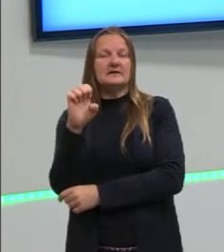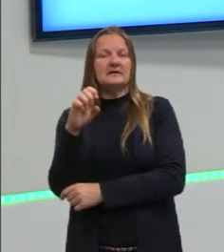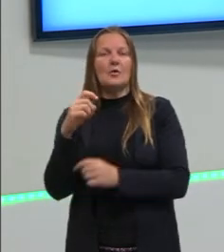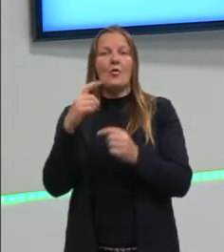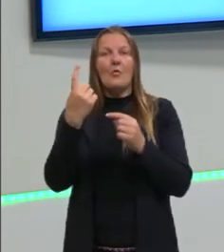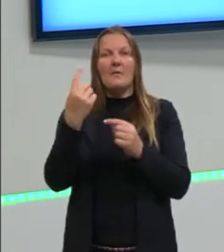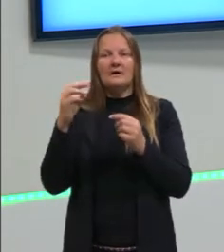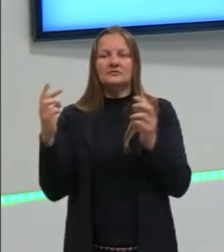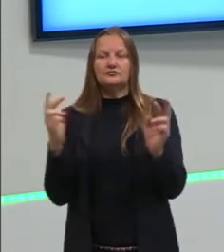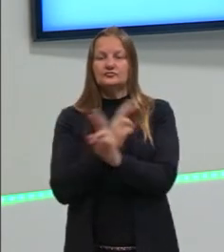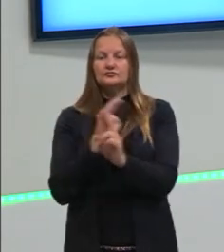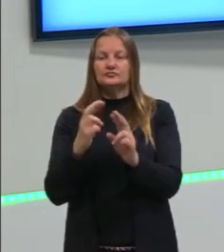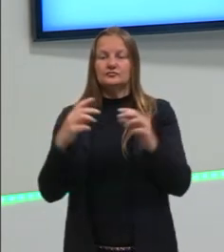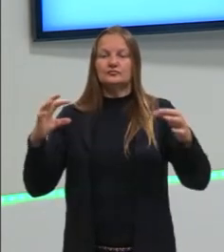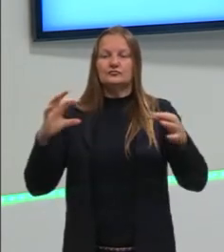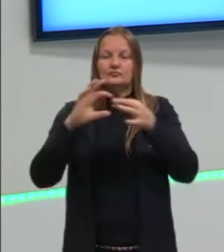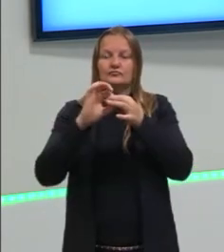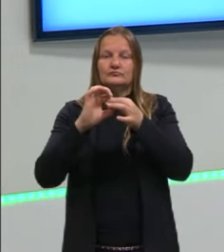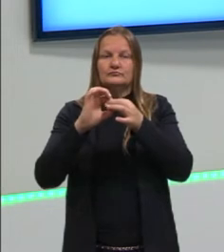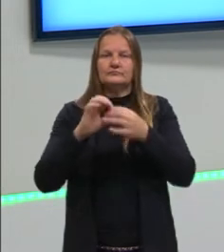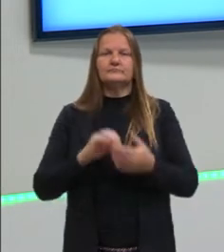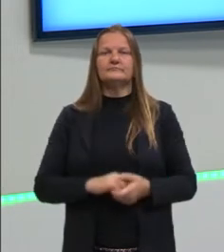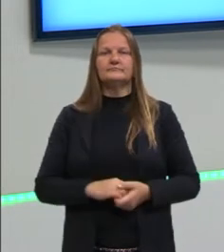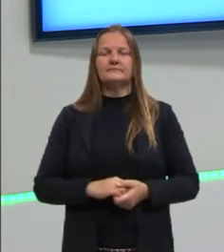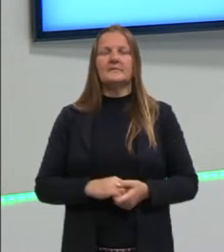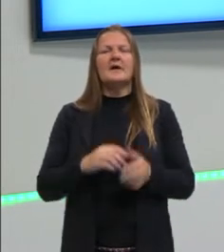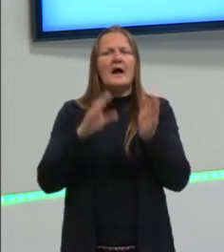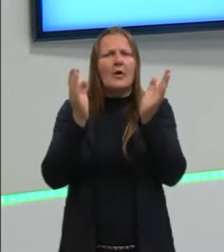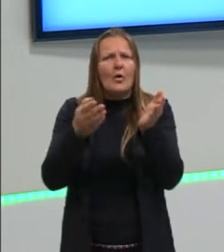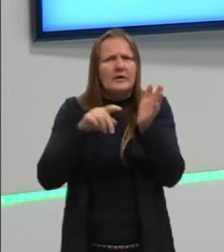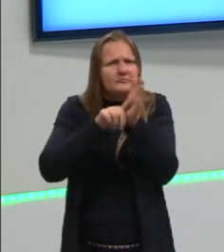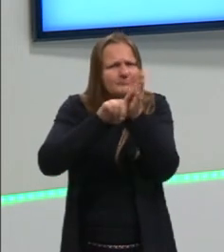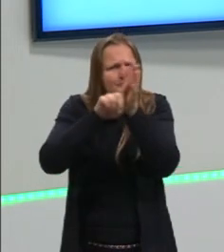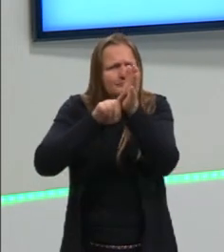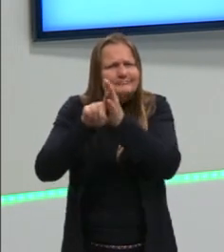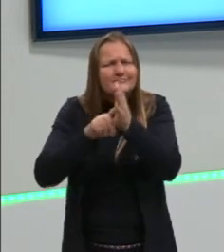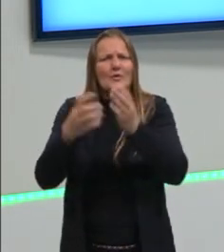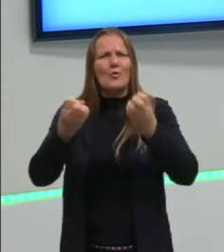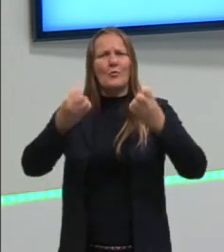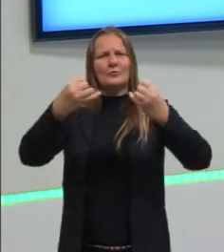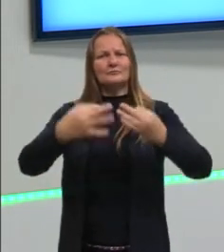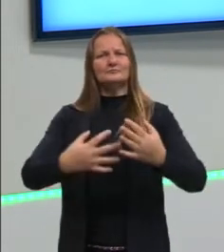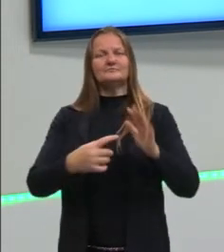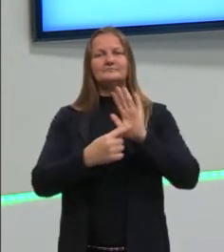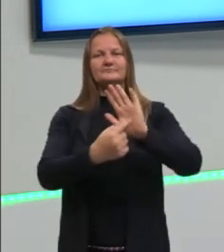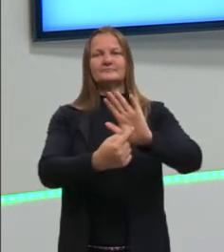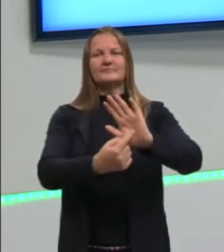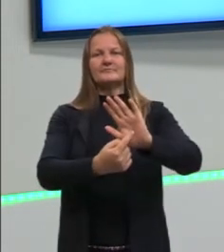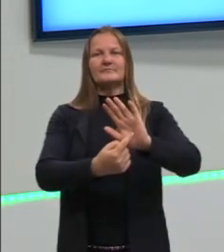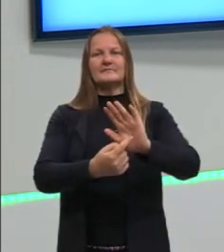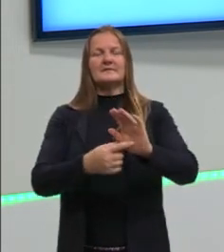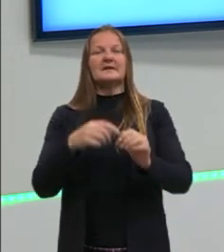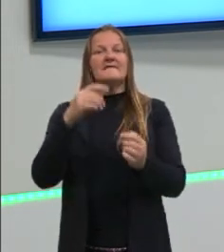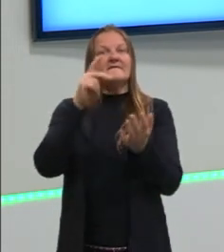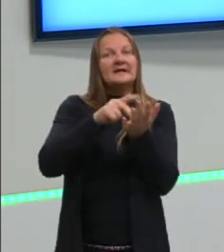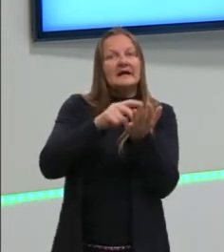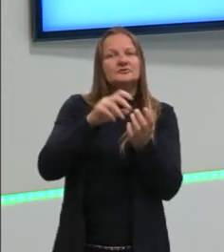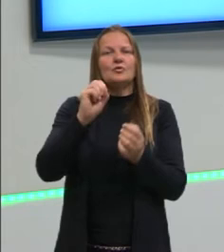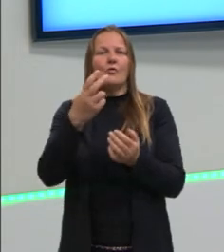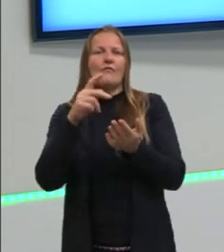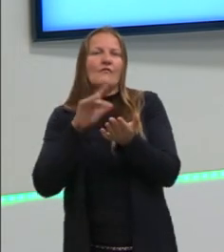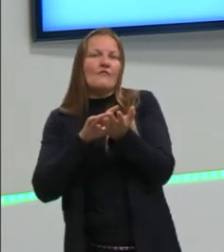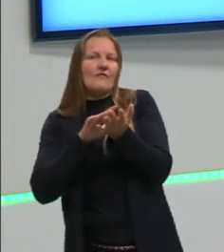diretamente da outra. Nós vamos analisar agora como que eu posso determinar se a minha sentença é verdadeira